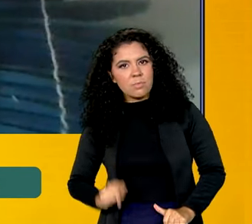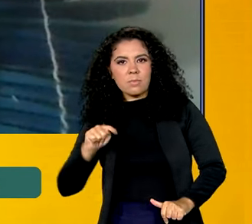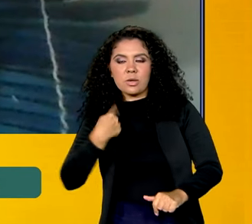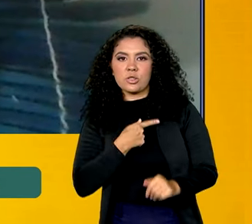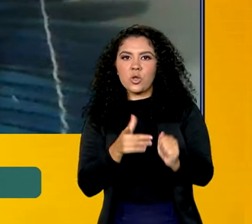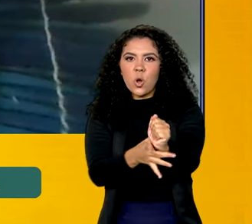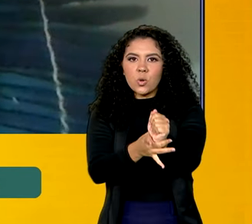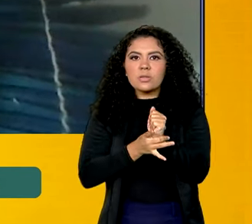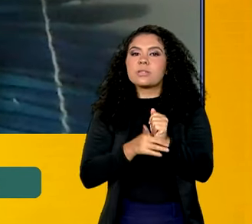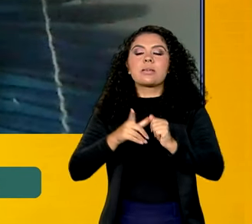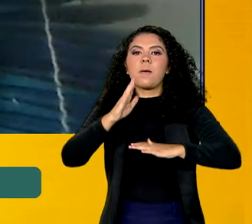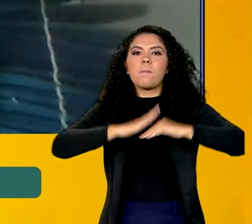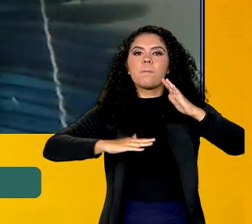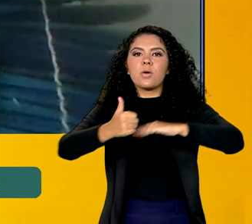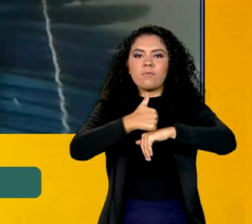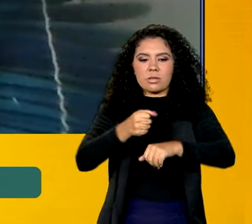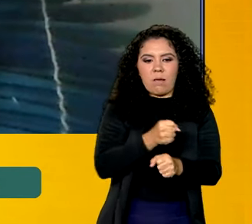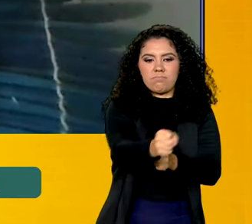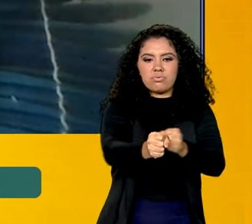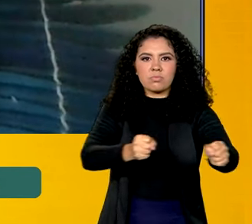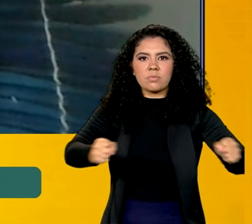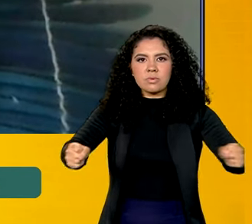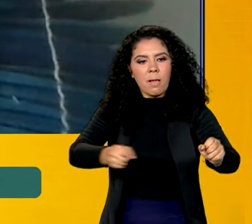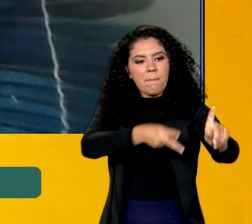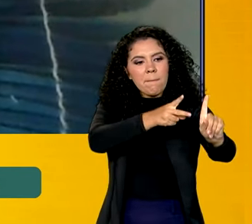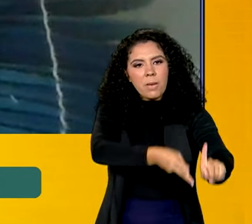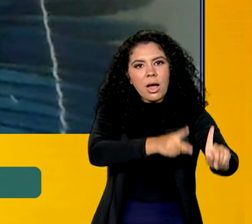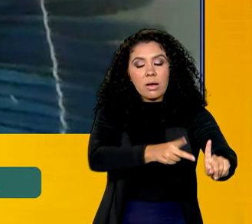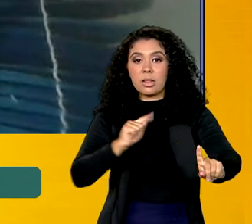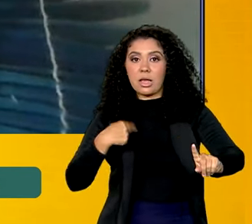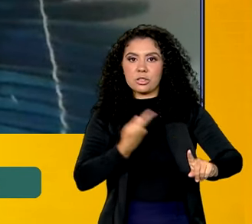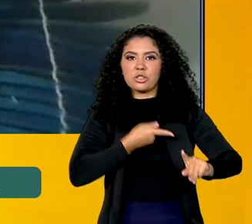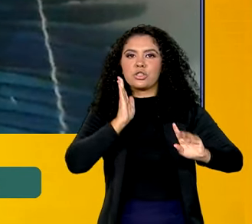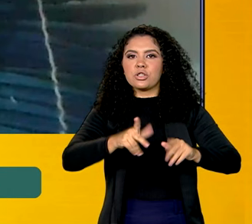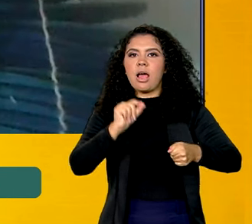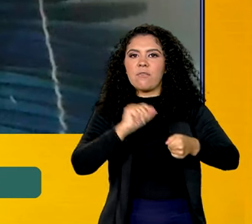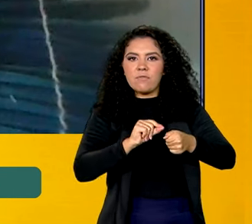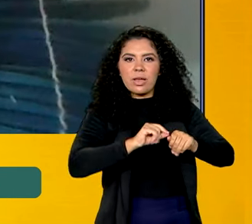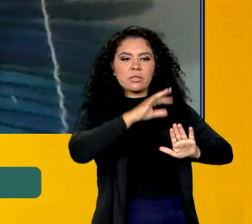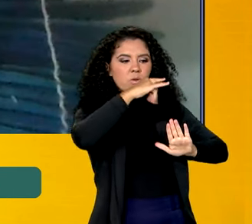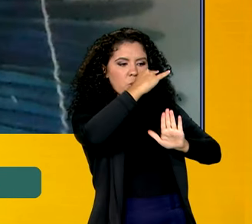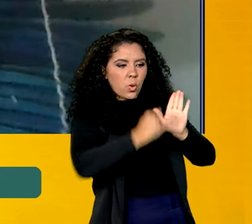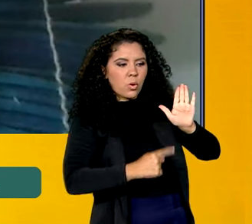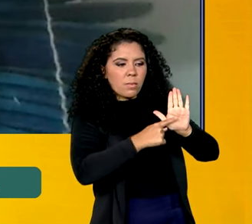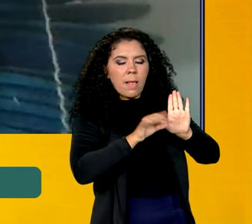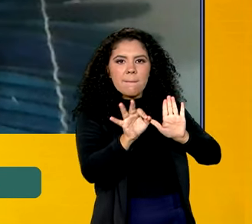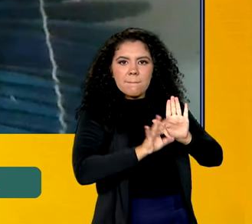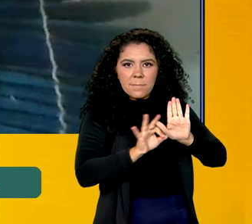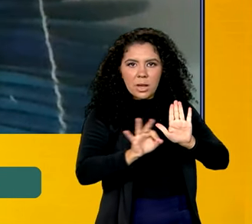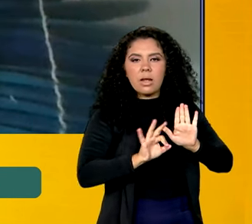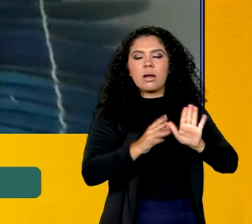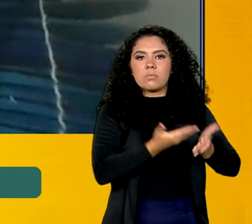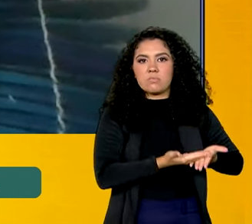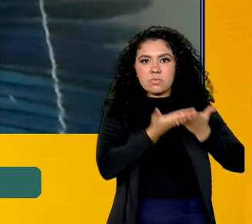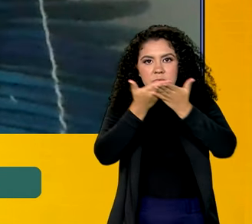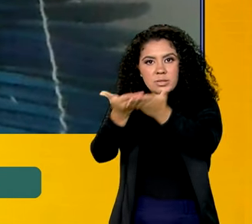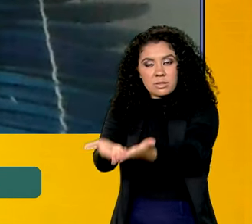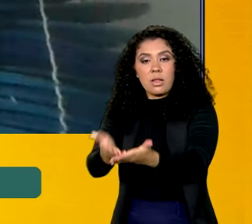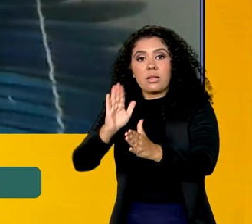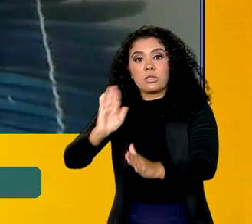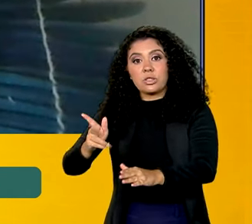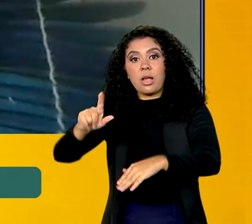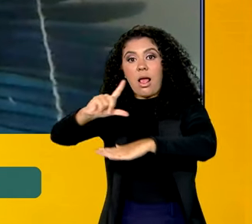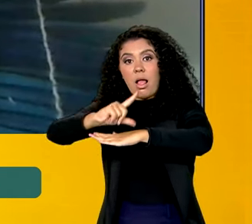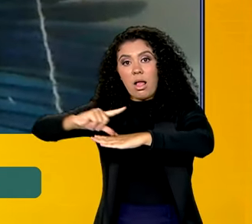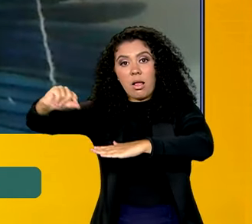de profissionais nesse território. temos um plano, um plano que foi homologado pelo Supremo Tribunal Federal, um plano que foi apresentado à Casa Civil e nós